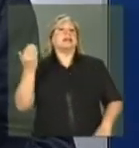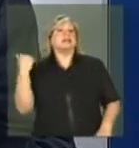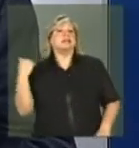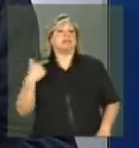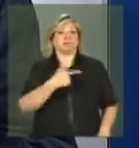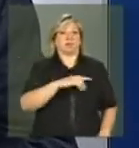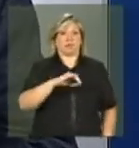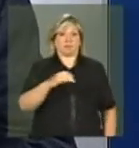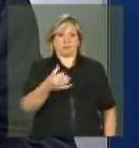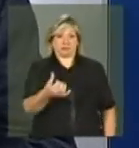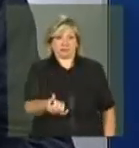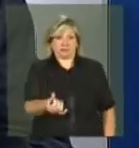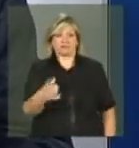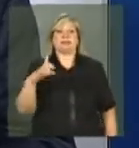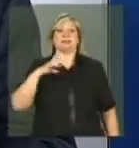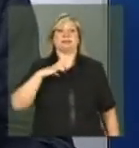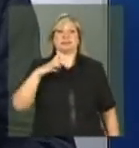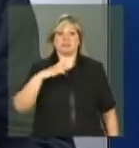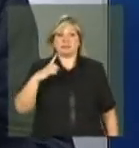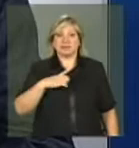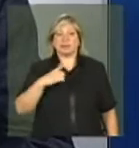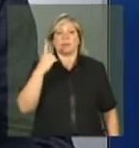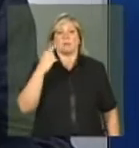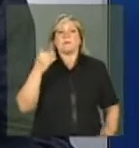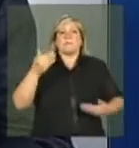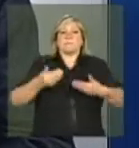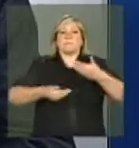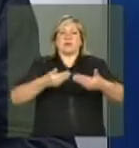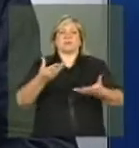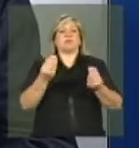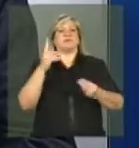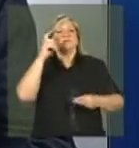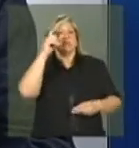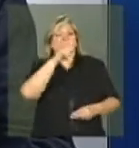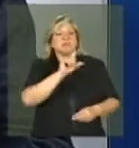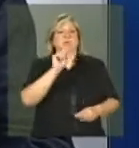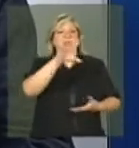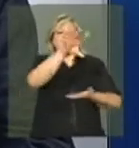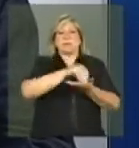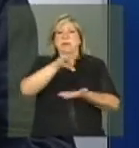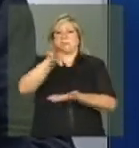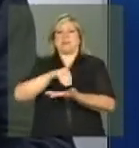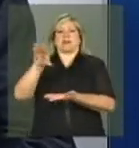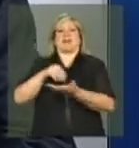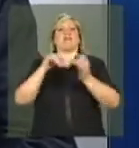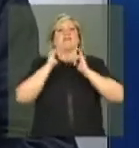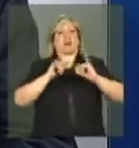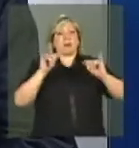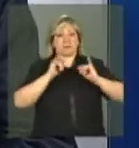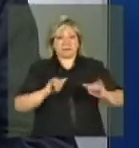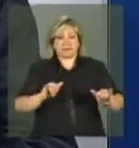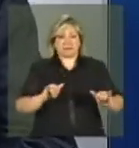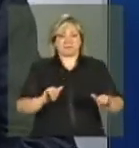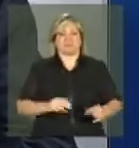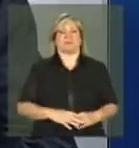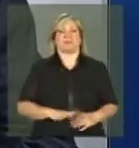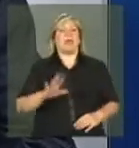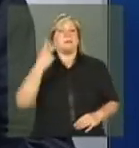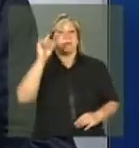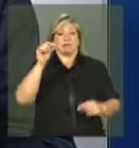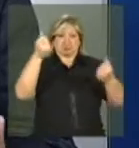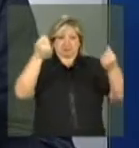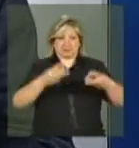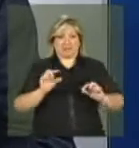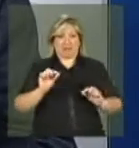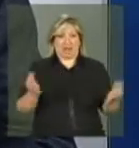ocorre um processo muito sistemático e extenso de coleta destas informações. Só para contextualizar, atualmente